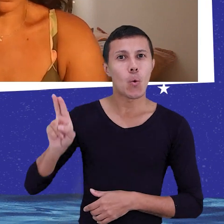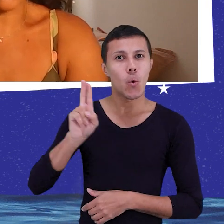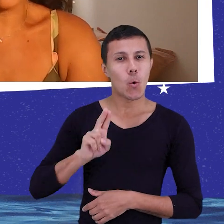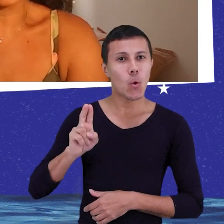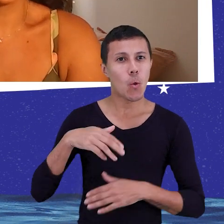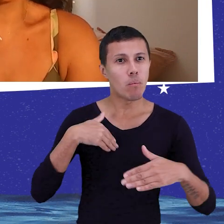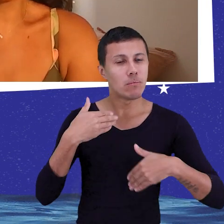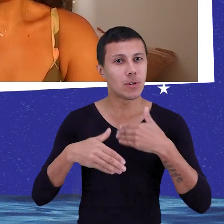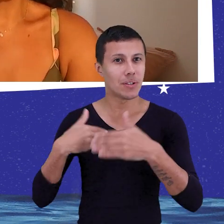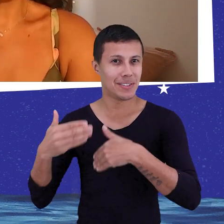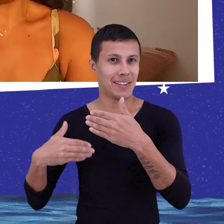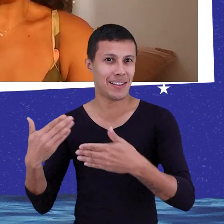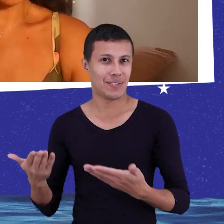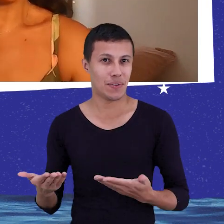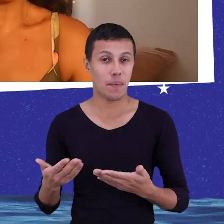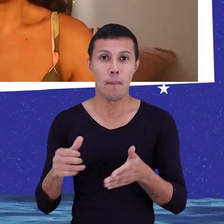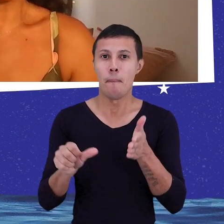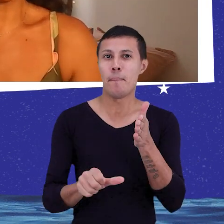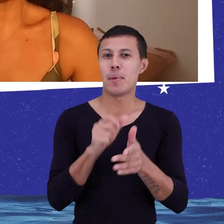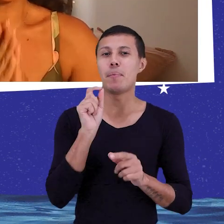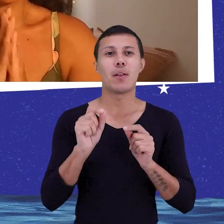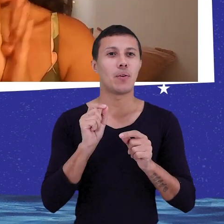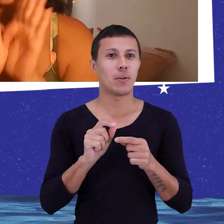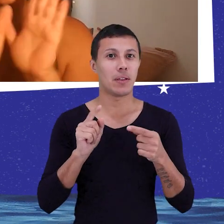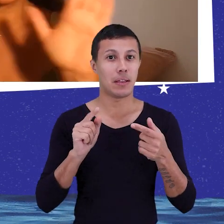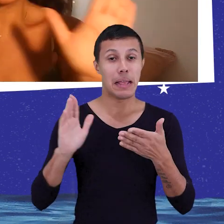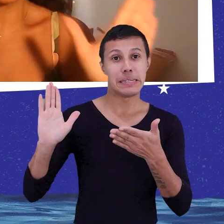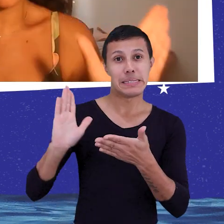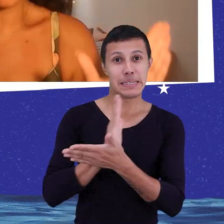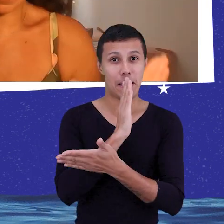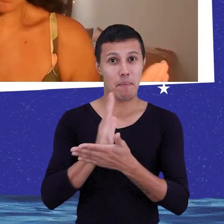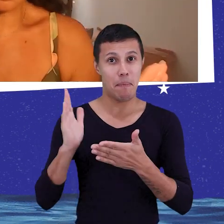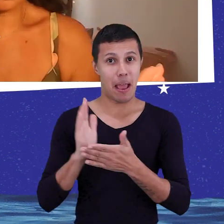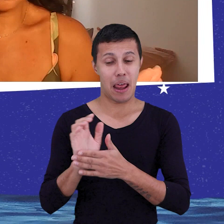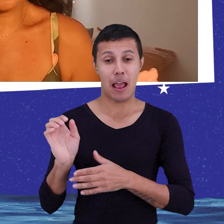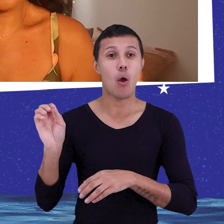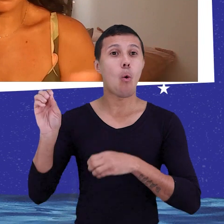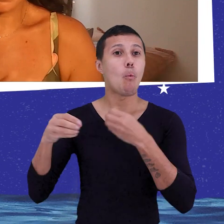nosso processo. E o primeiro hábito é justamente separar na hora de descartar.